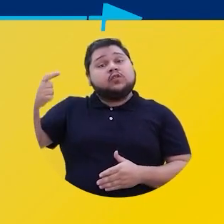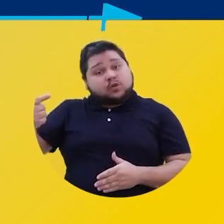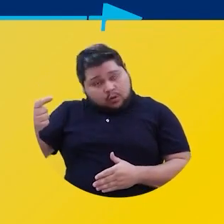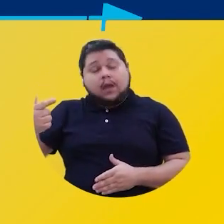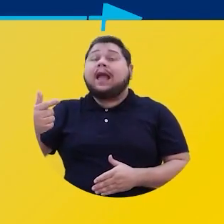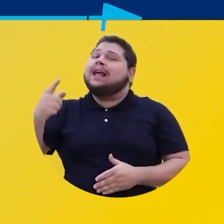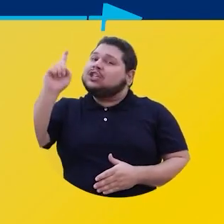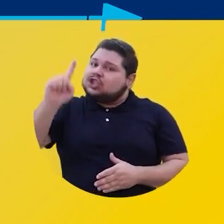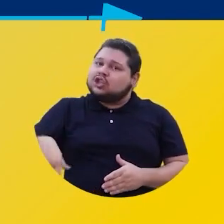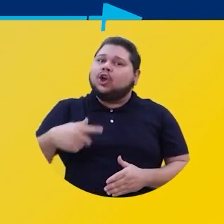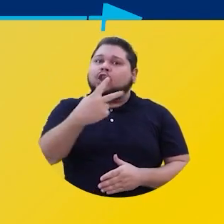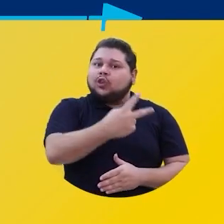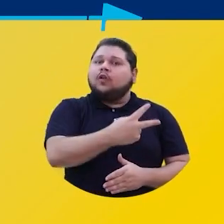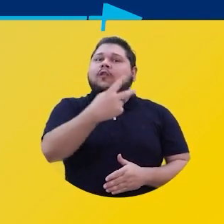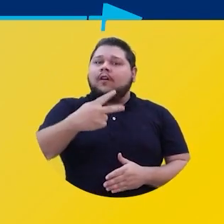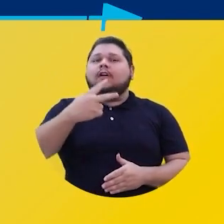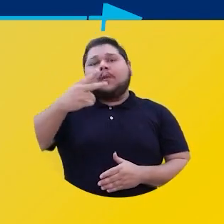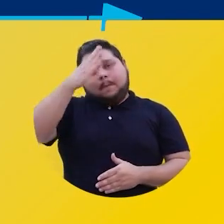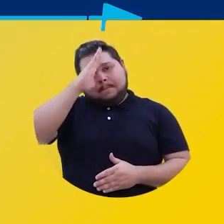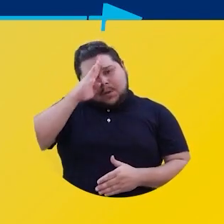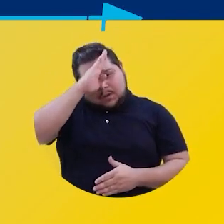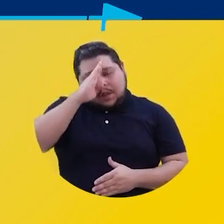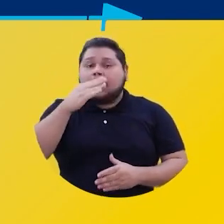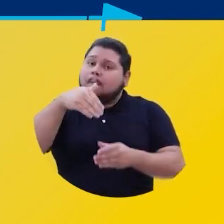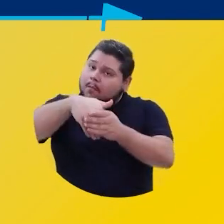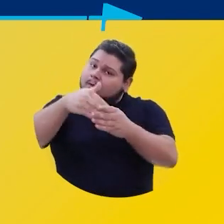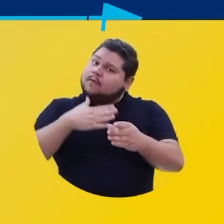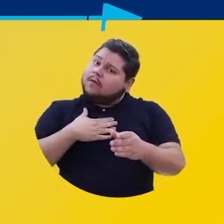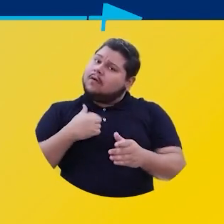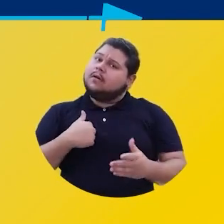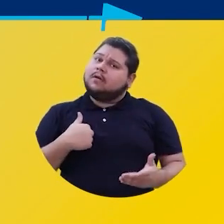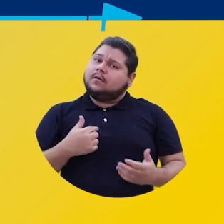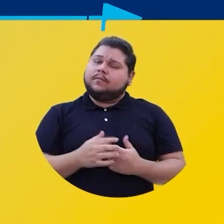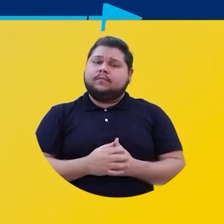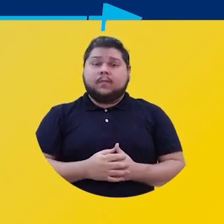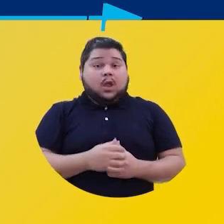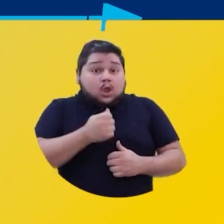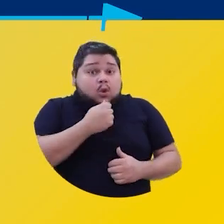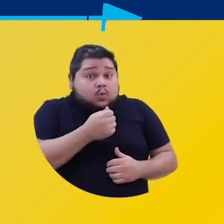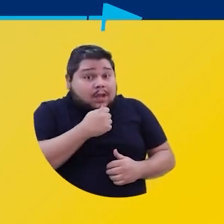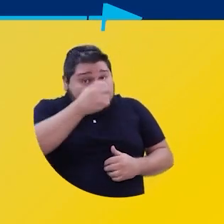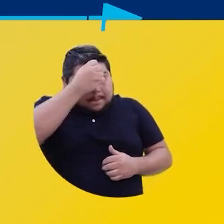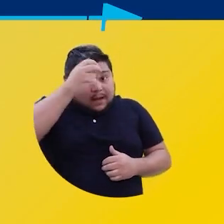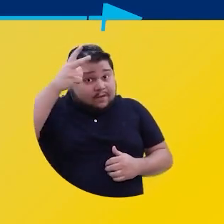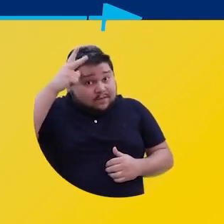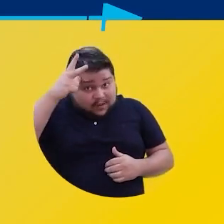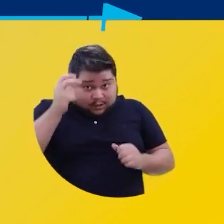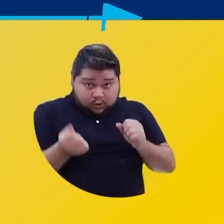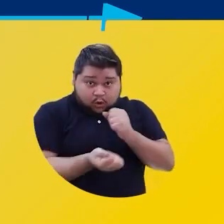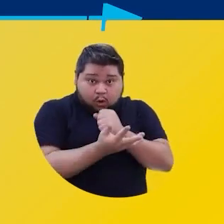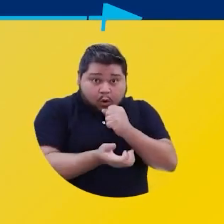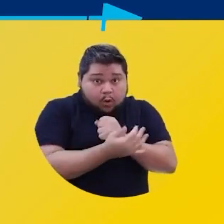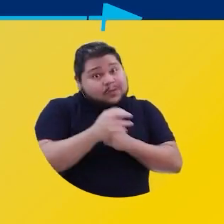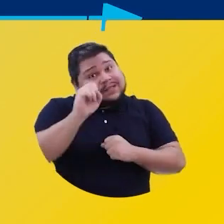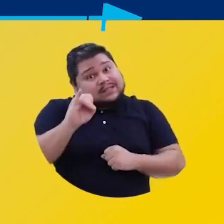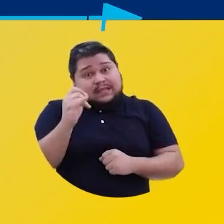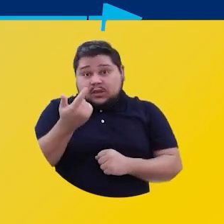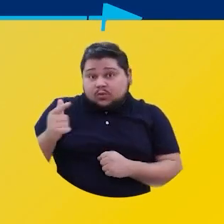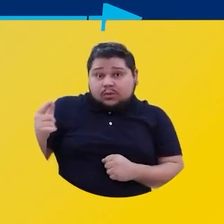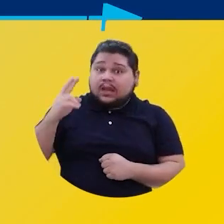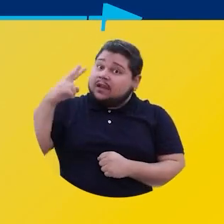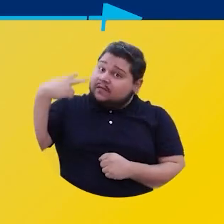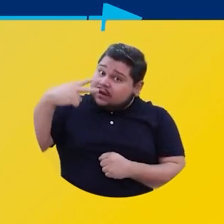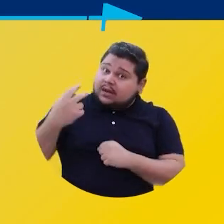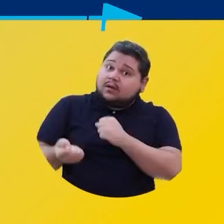2222, duas vezes Bolsonaro. Peço seu voto. Não existe prefeito corrupto sem vereadores